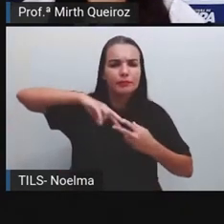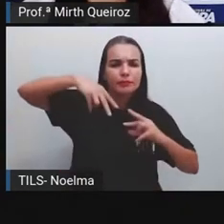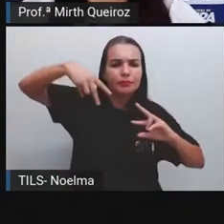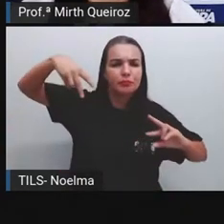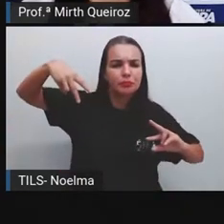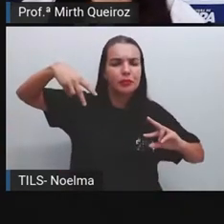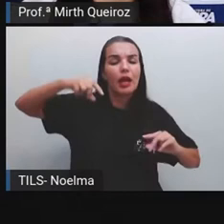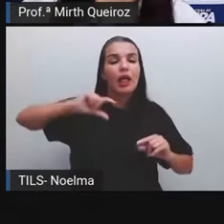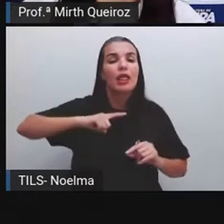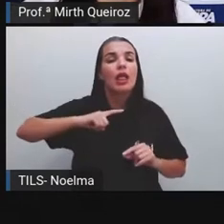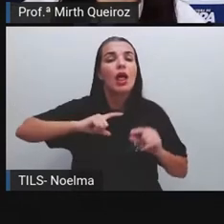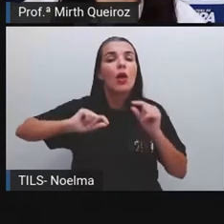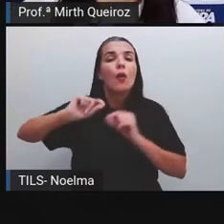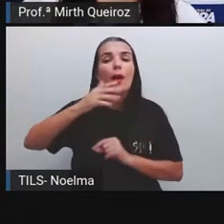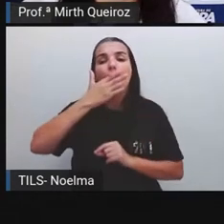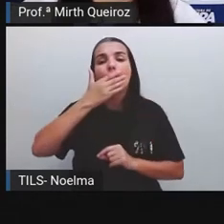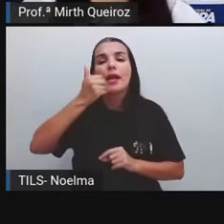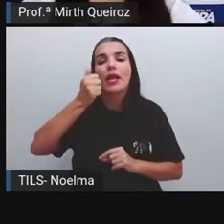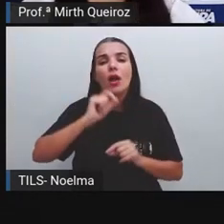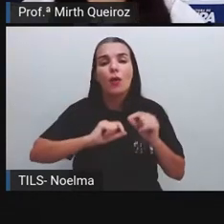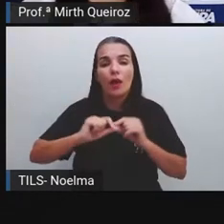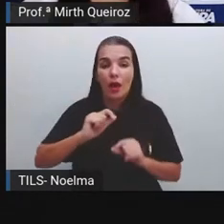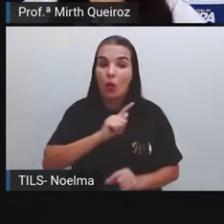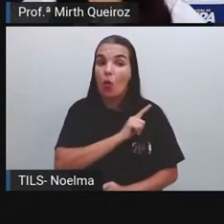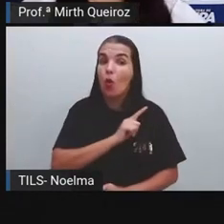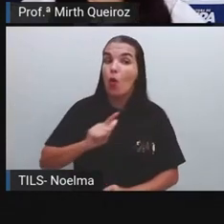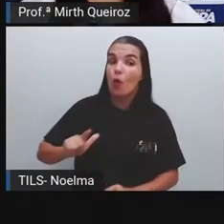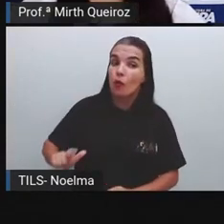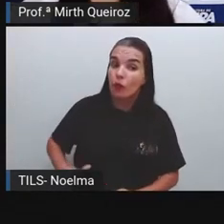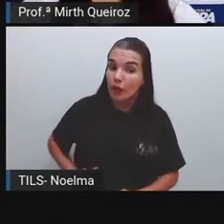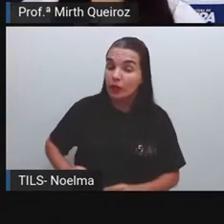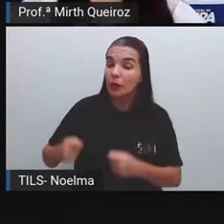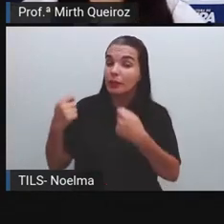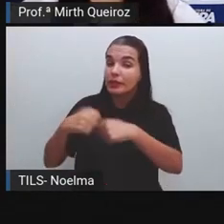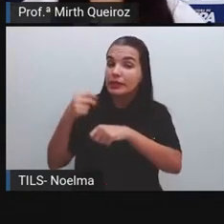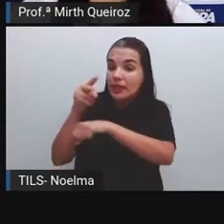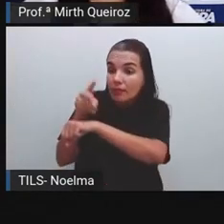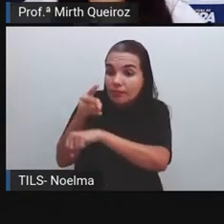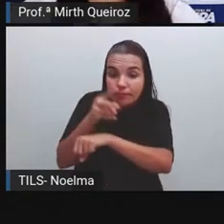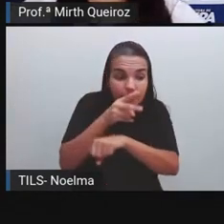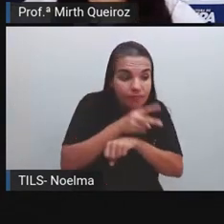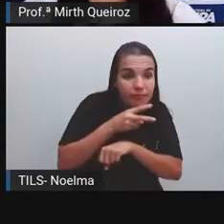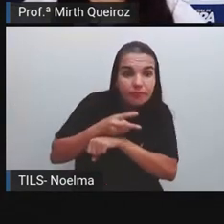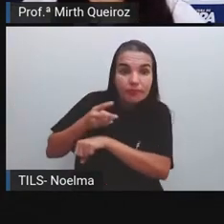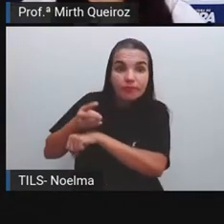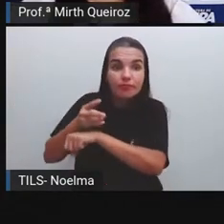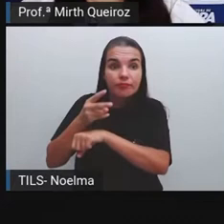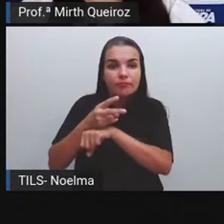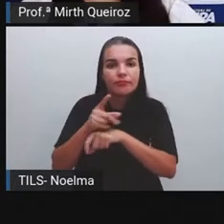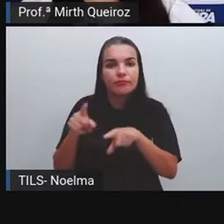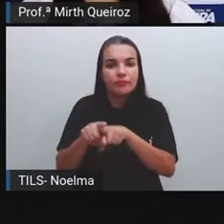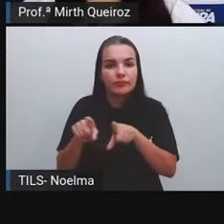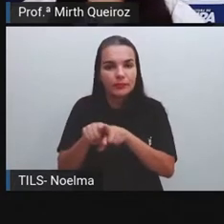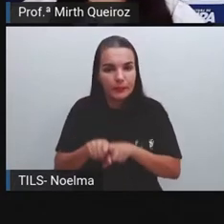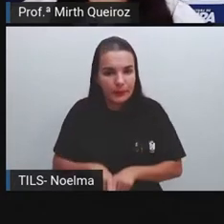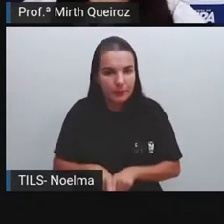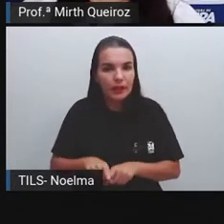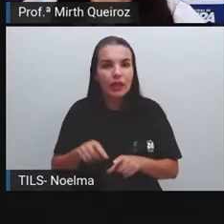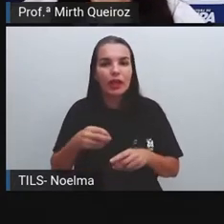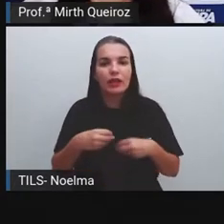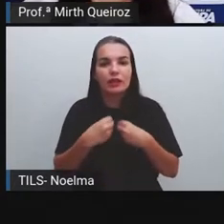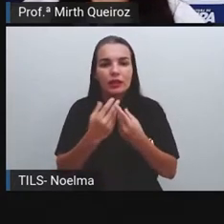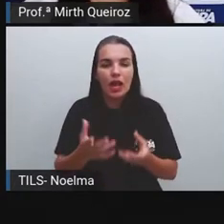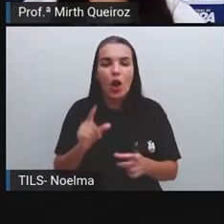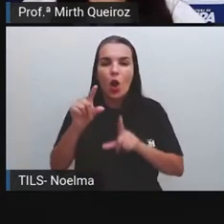de problema. Tanto por parte dos órgãos governamentais, que têm que fazer uma fiscalização maior a respeito disso e devem oferecer